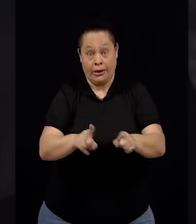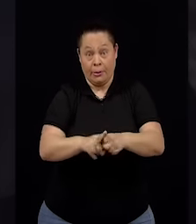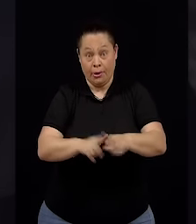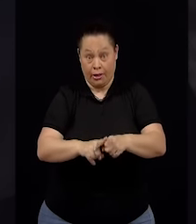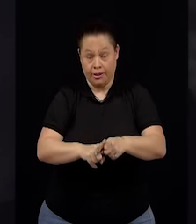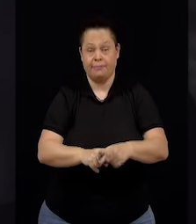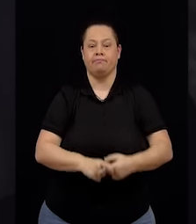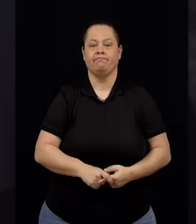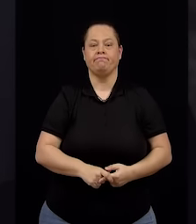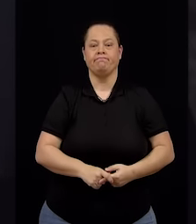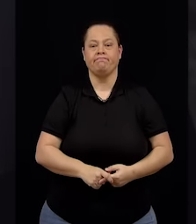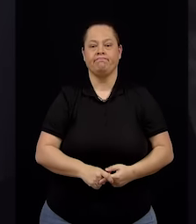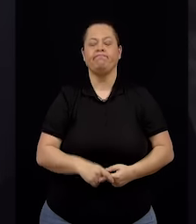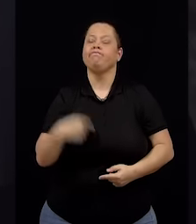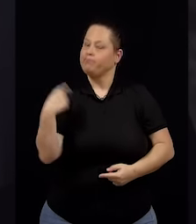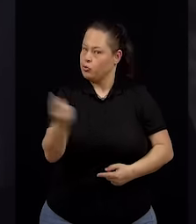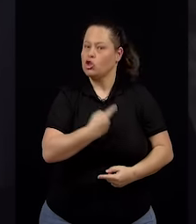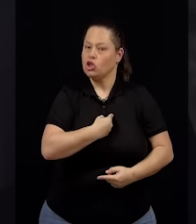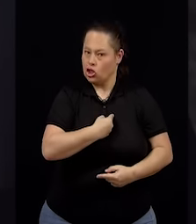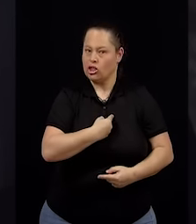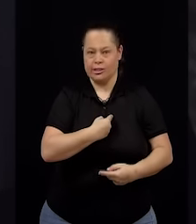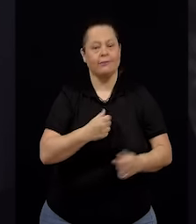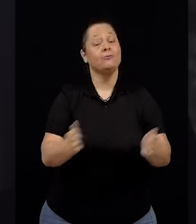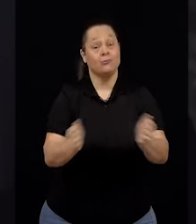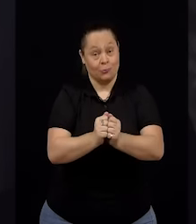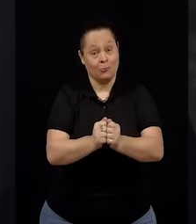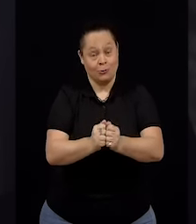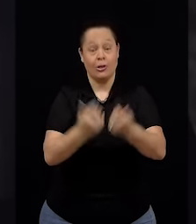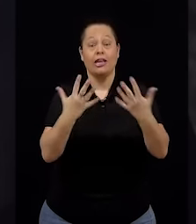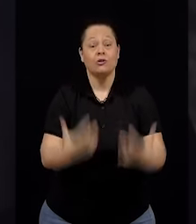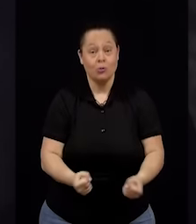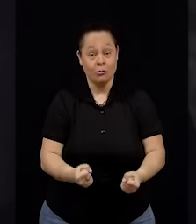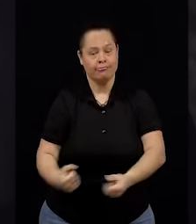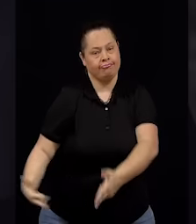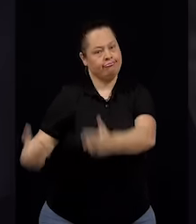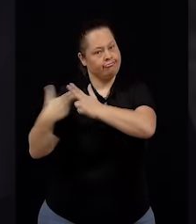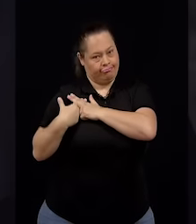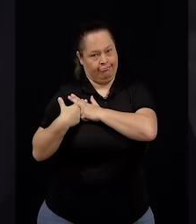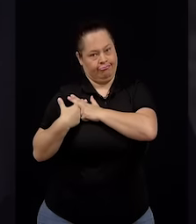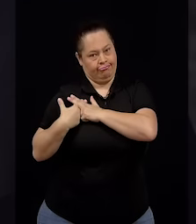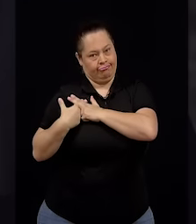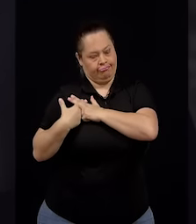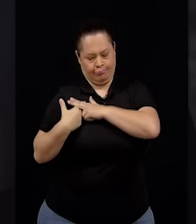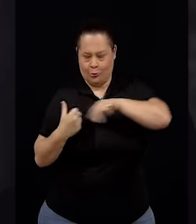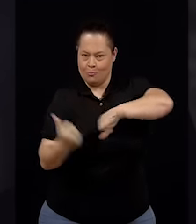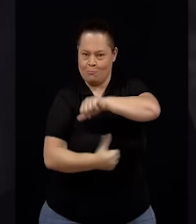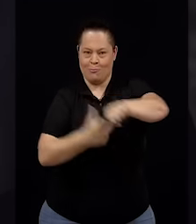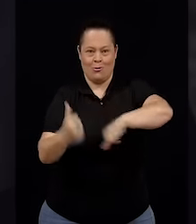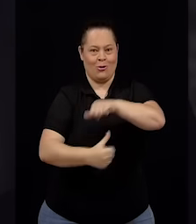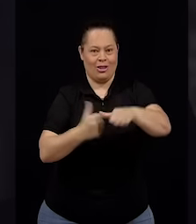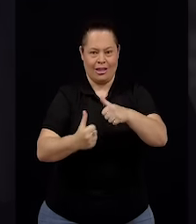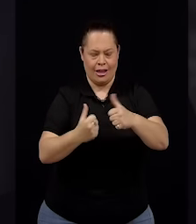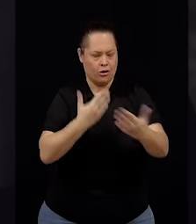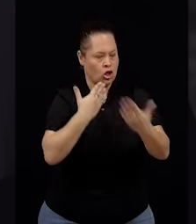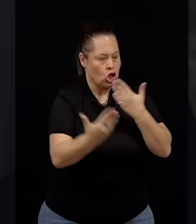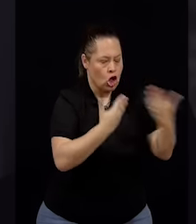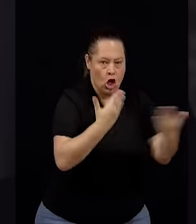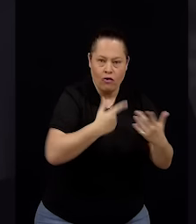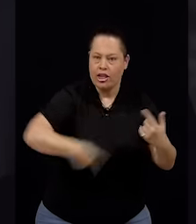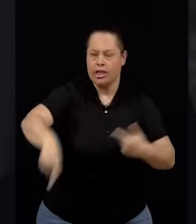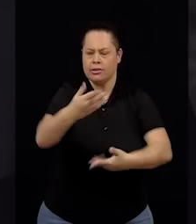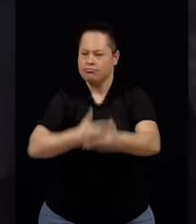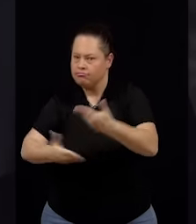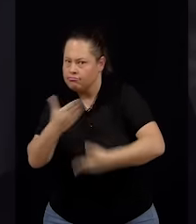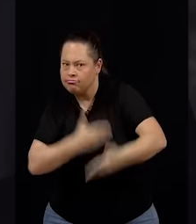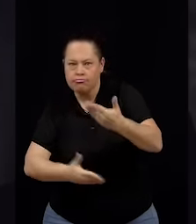assumindo a tarefa bonita de rever, dialogar, encontrar novos